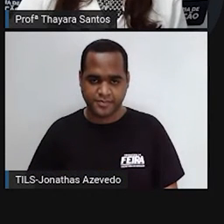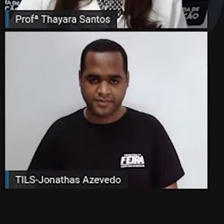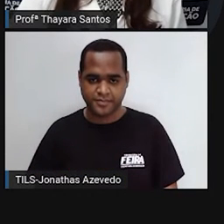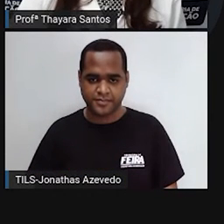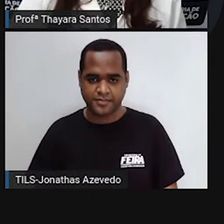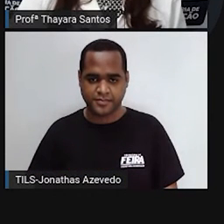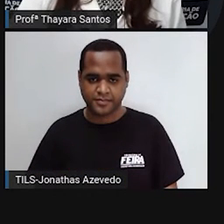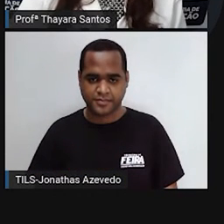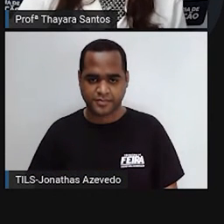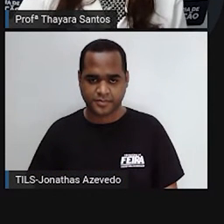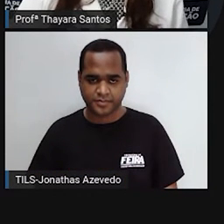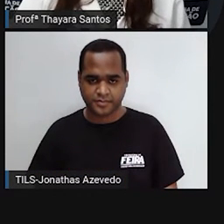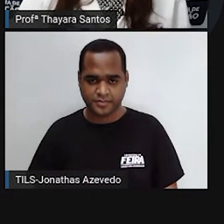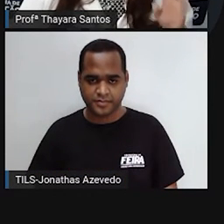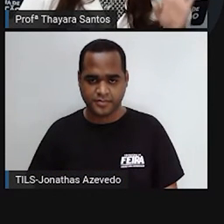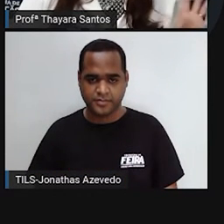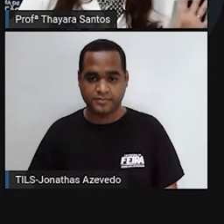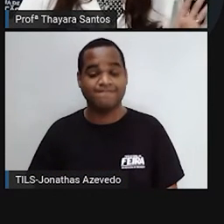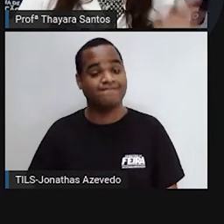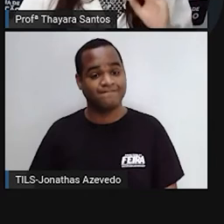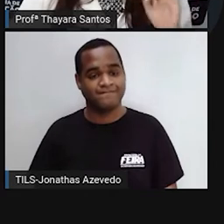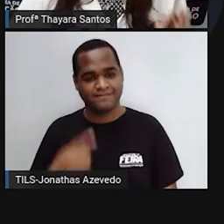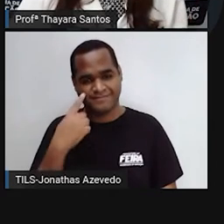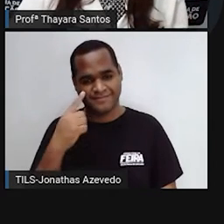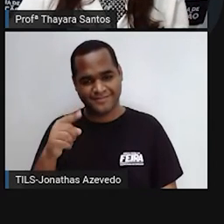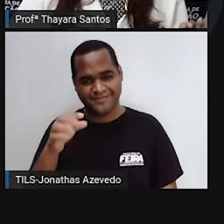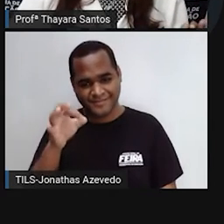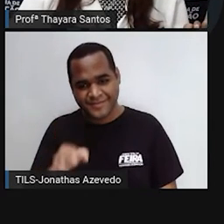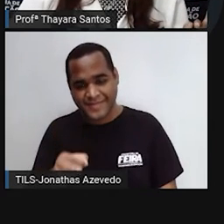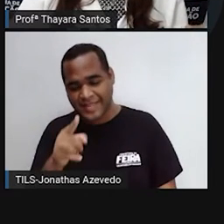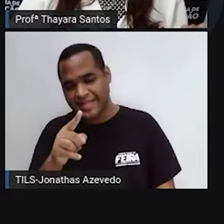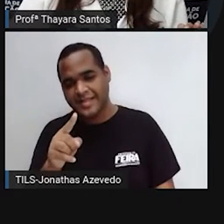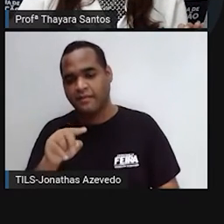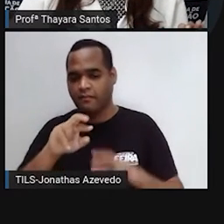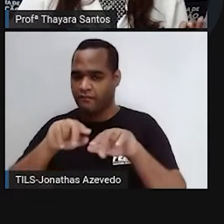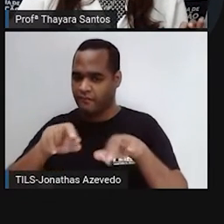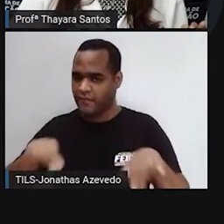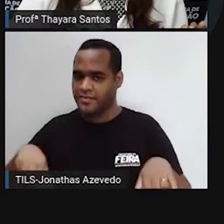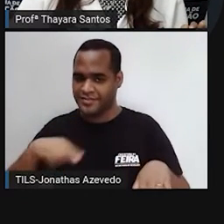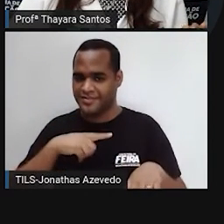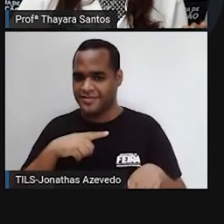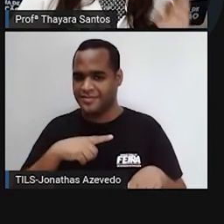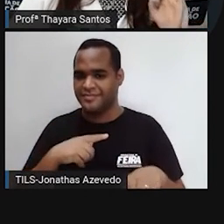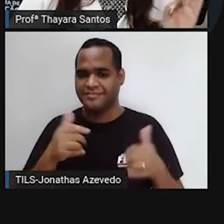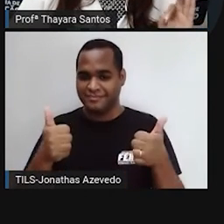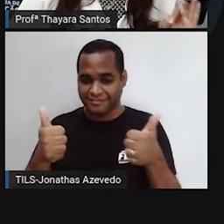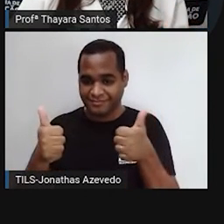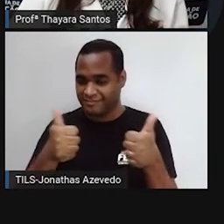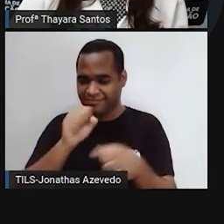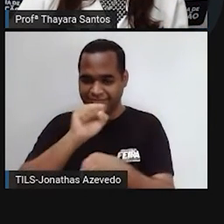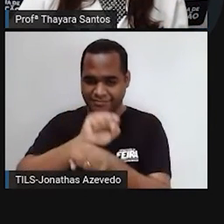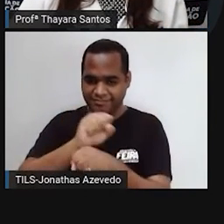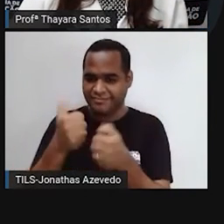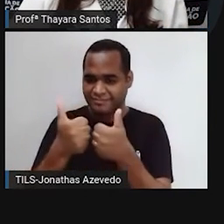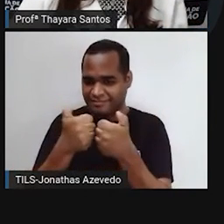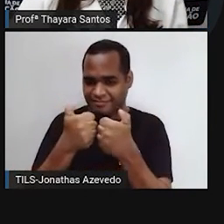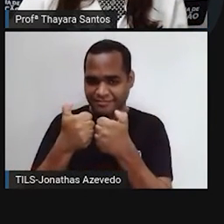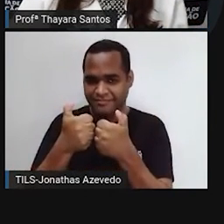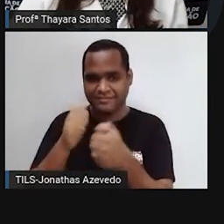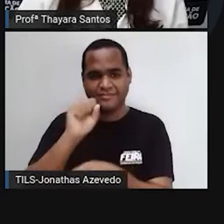A resposta certa seria pluricelulares. Já dei um spoiler aí, né gente? Então já está bom, já podemos parar o joguinho.